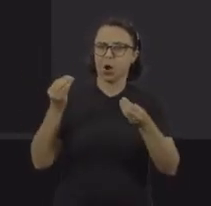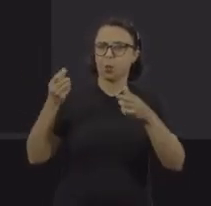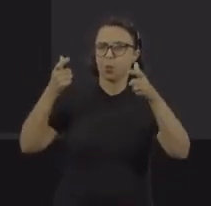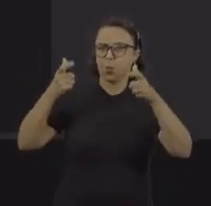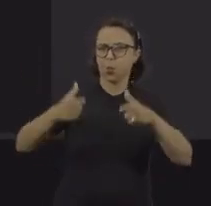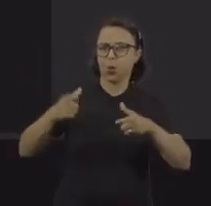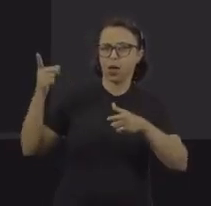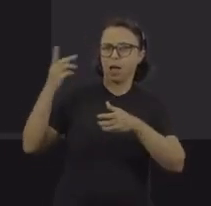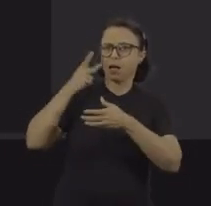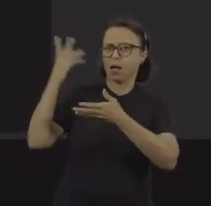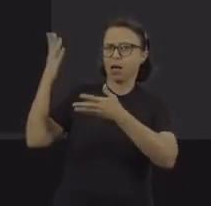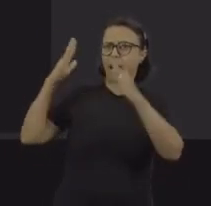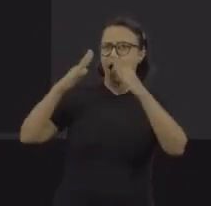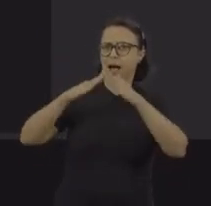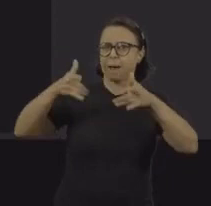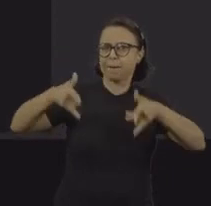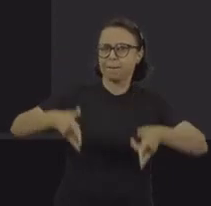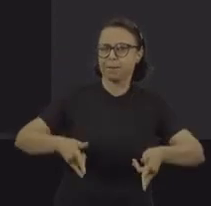confortável.